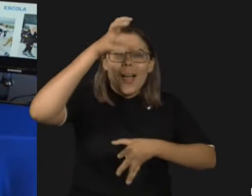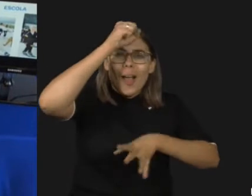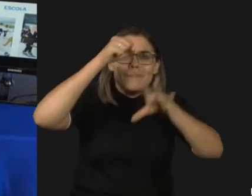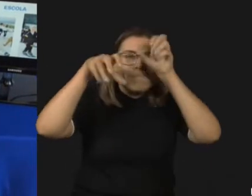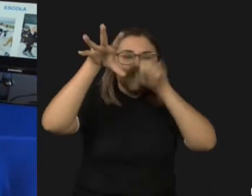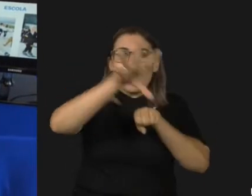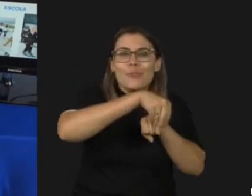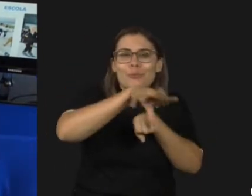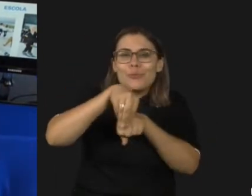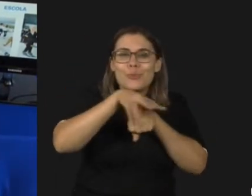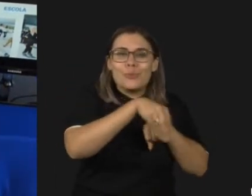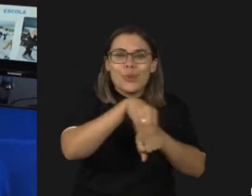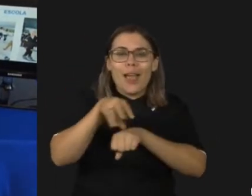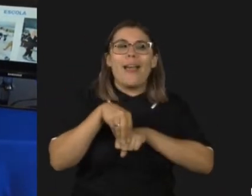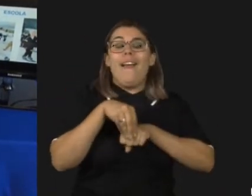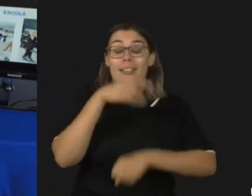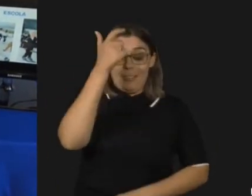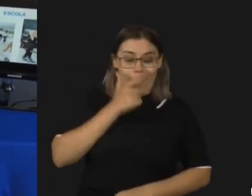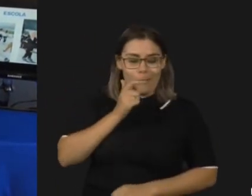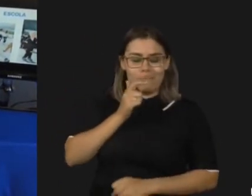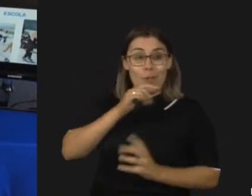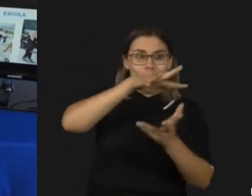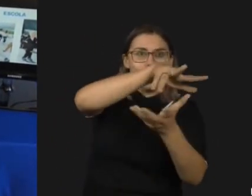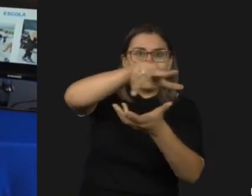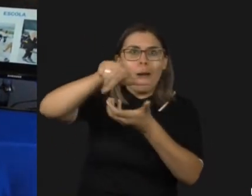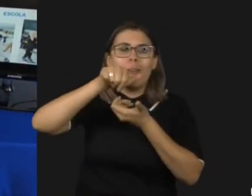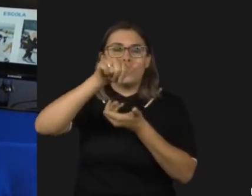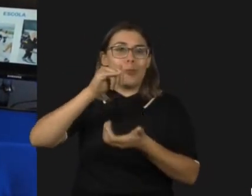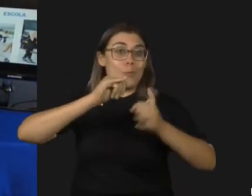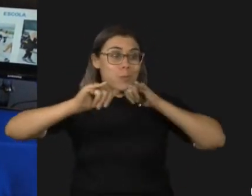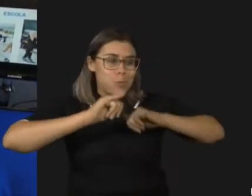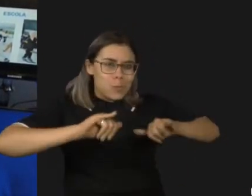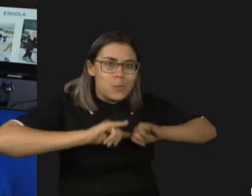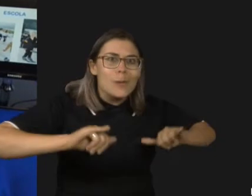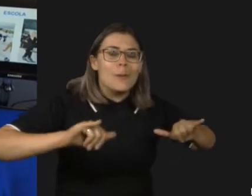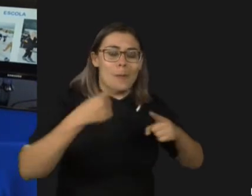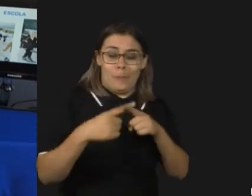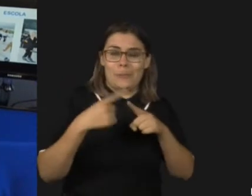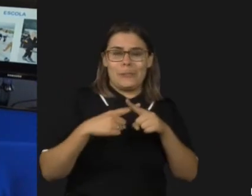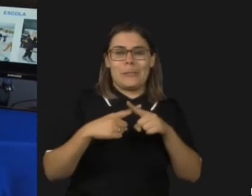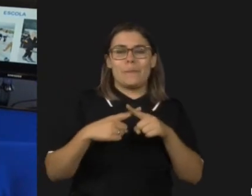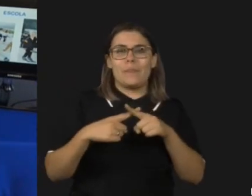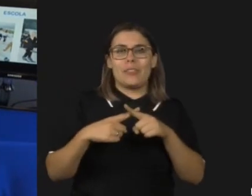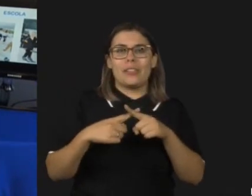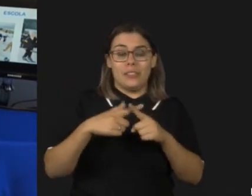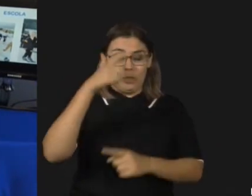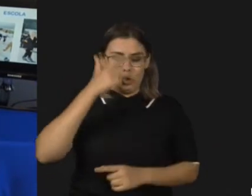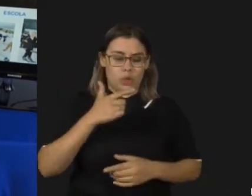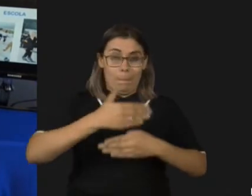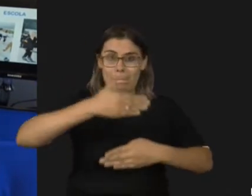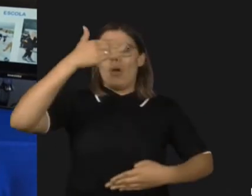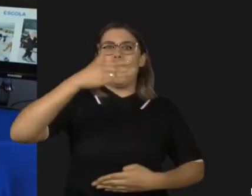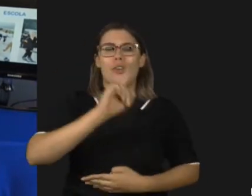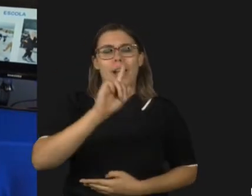aprendi aqui em casa e eu ia transpassar para o mundo. Porque o mundo não acaba nos muros das nossas casas. Se vocês têm